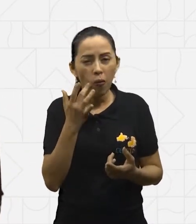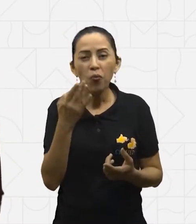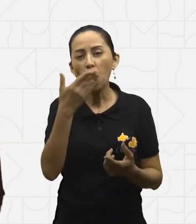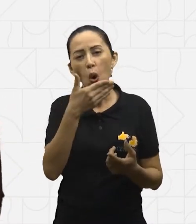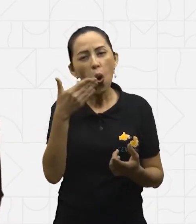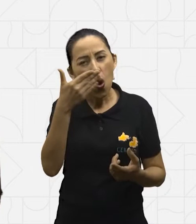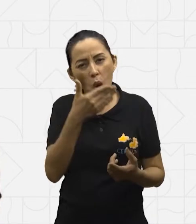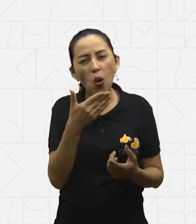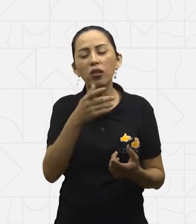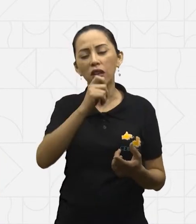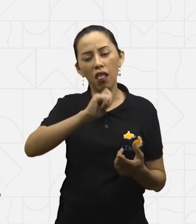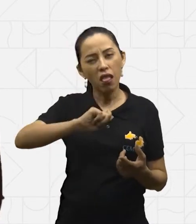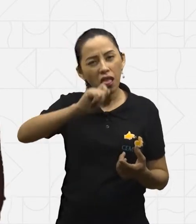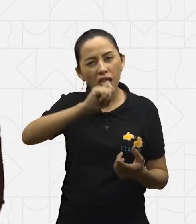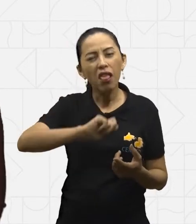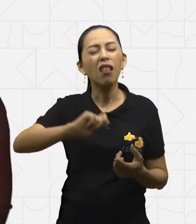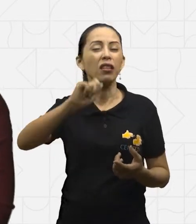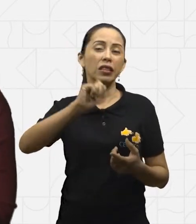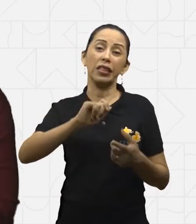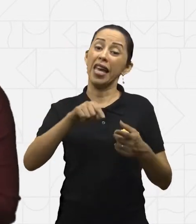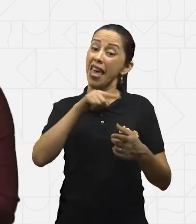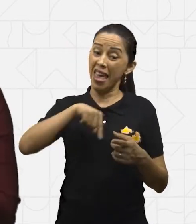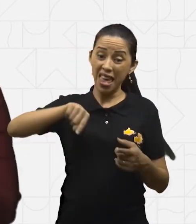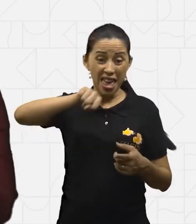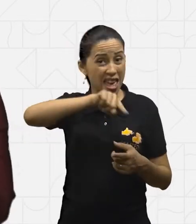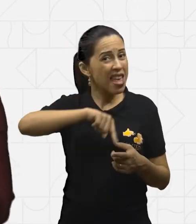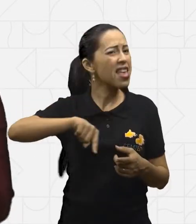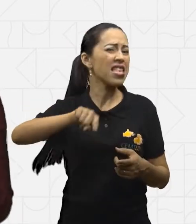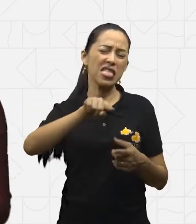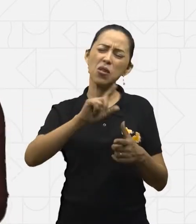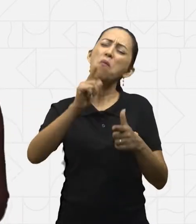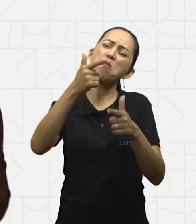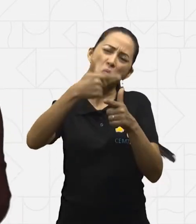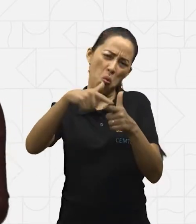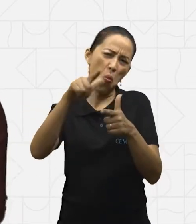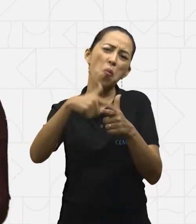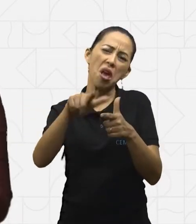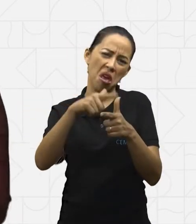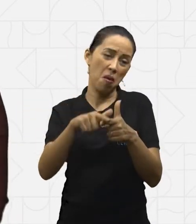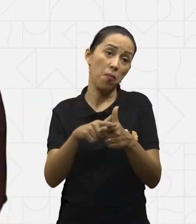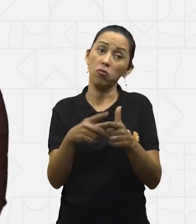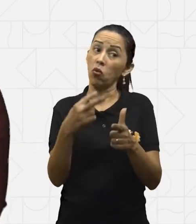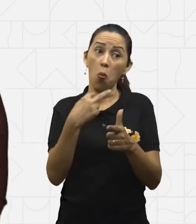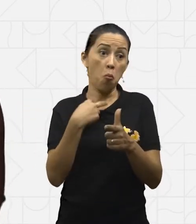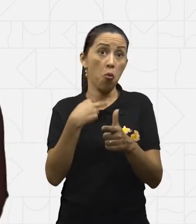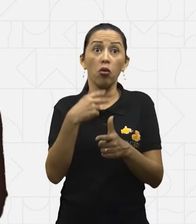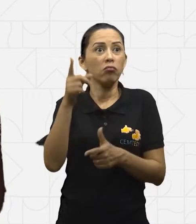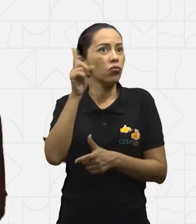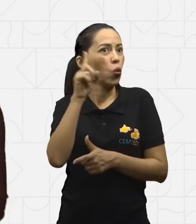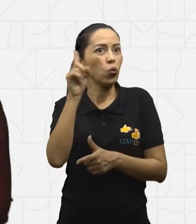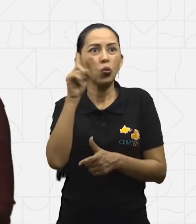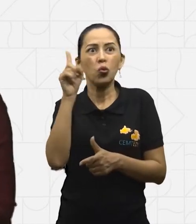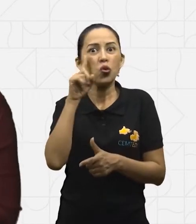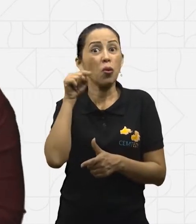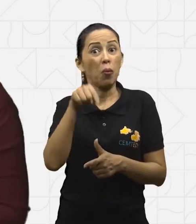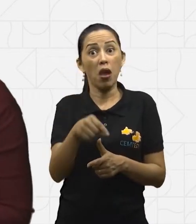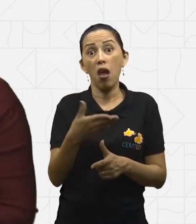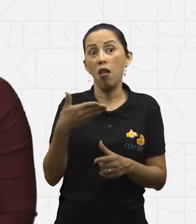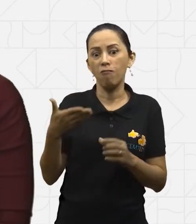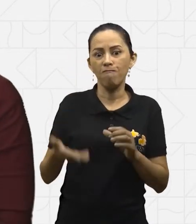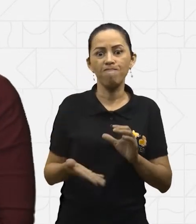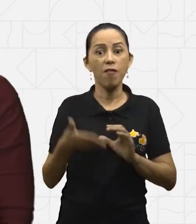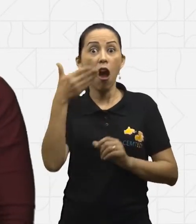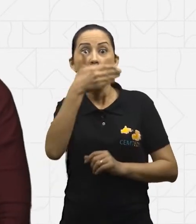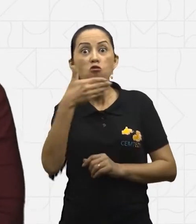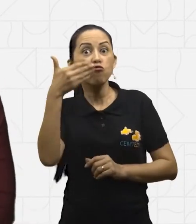industrializados têm problema em comer todo dia, porque eles estão muito ricos em açúcar e gordura. E aí em excesso vai fazer mal.